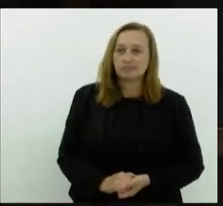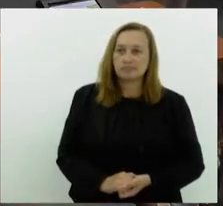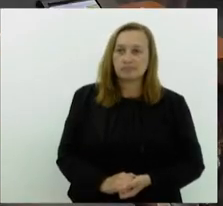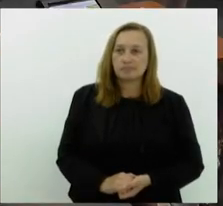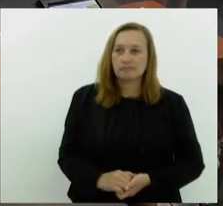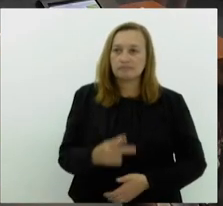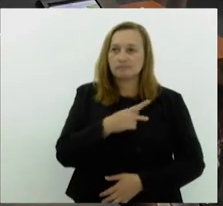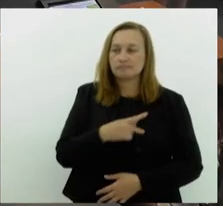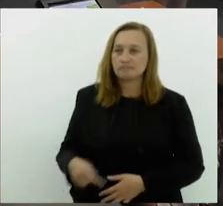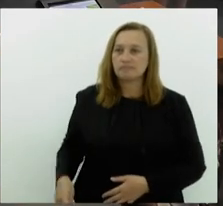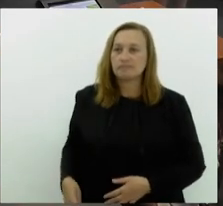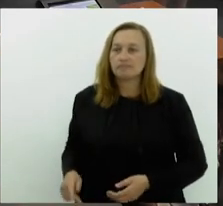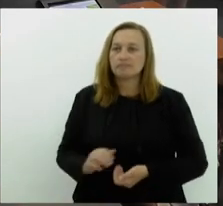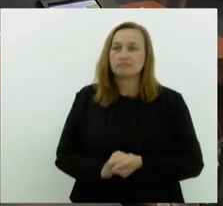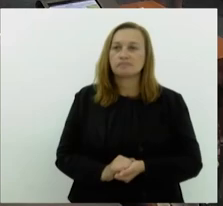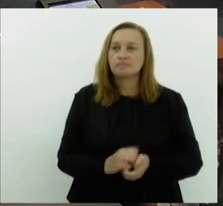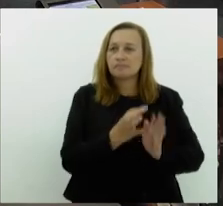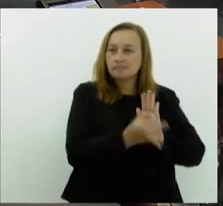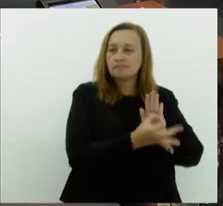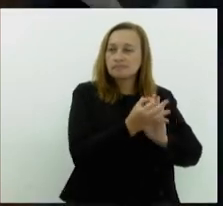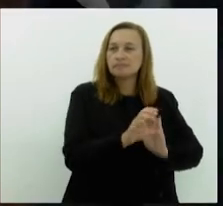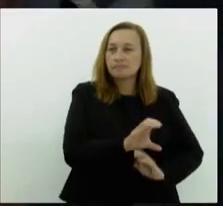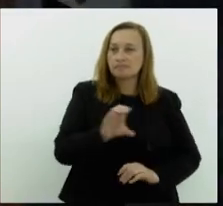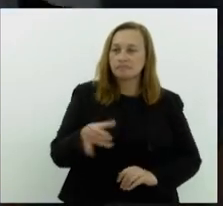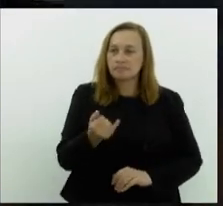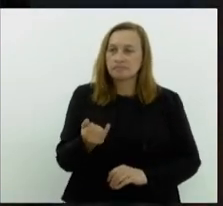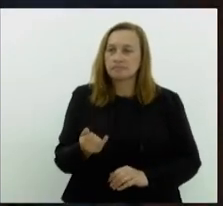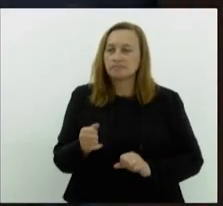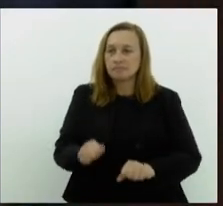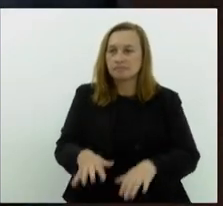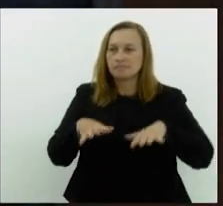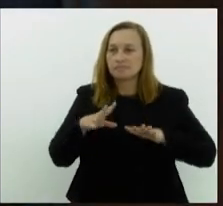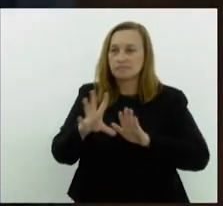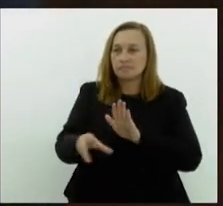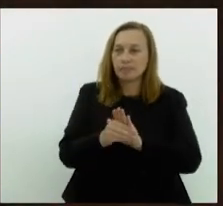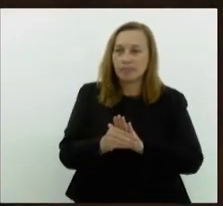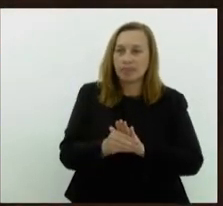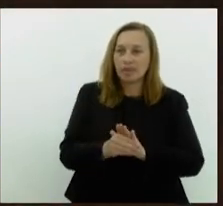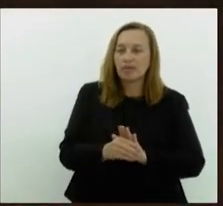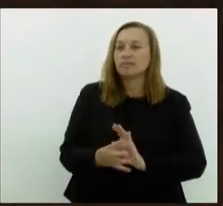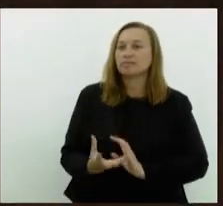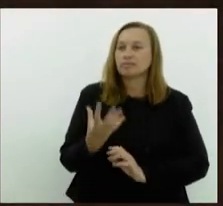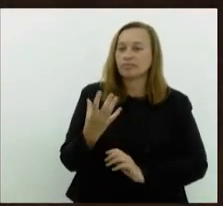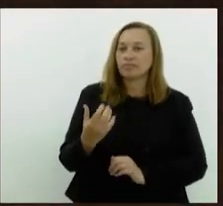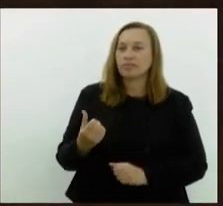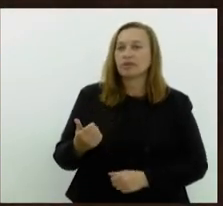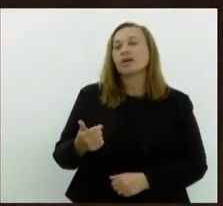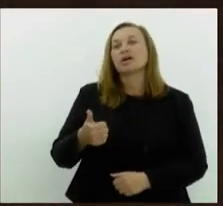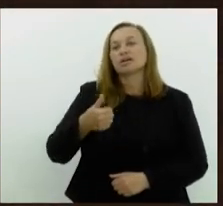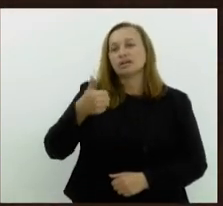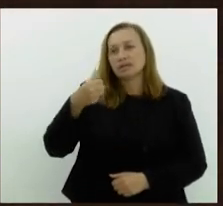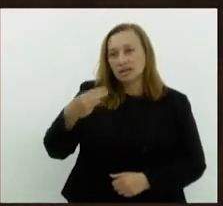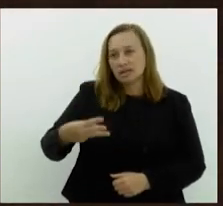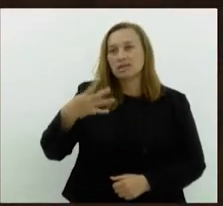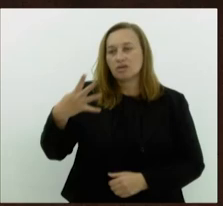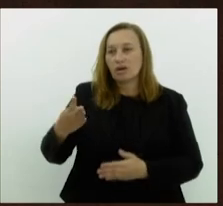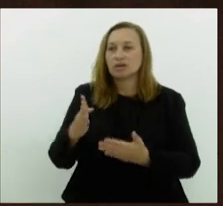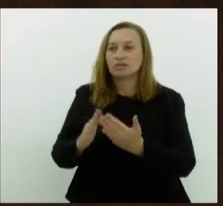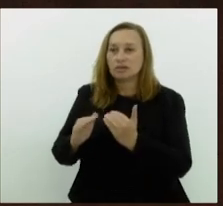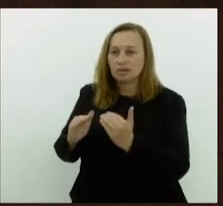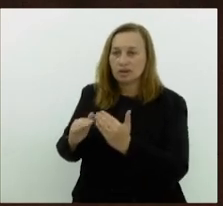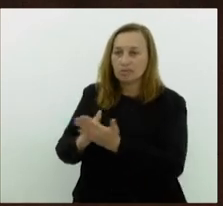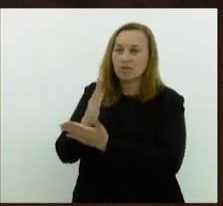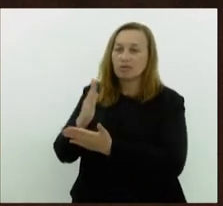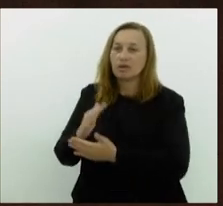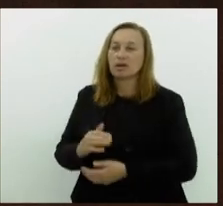Presidente, parecer da CCJ às emendas de plenário, favorável às emendas números 3 e 4 da comissão